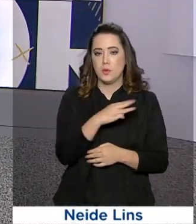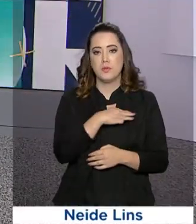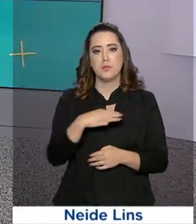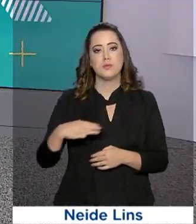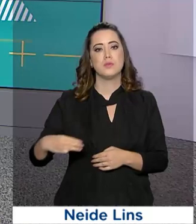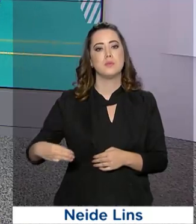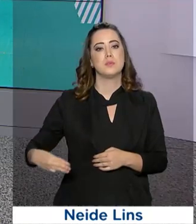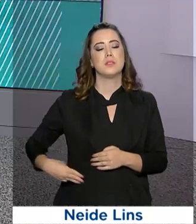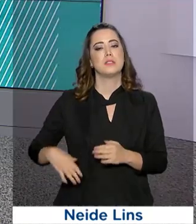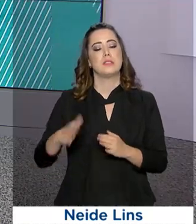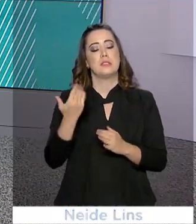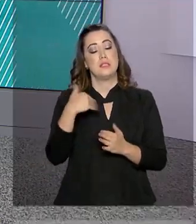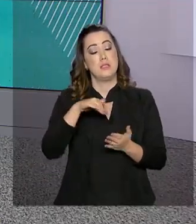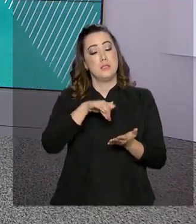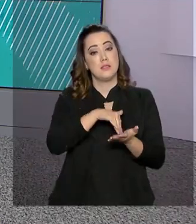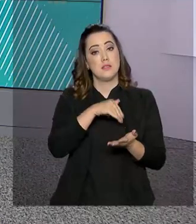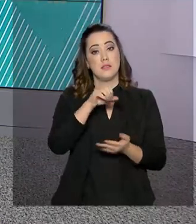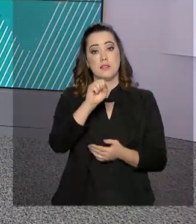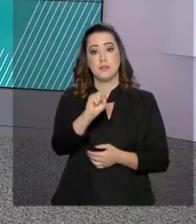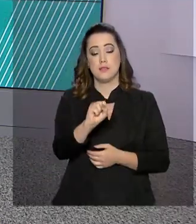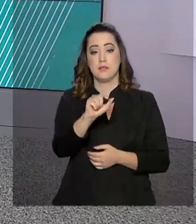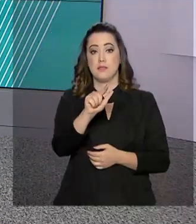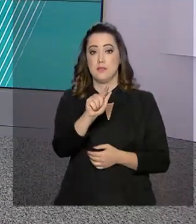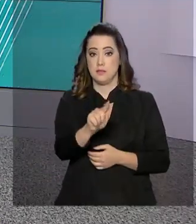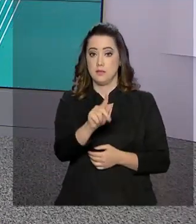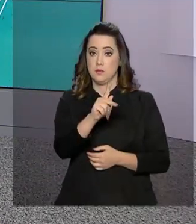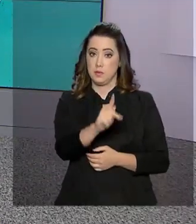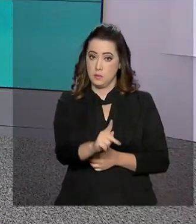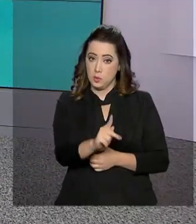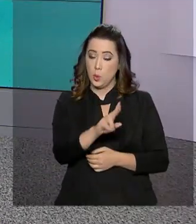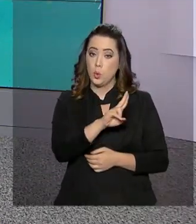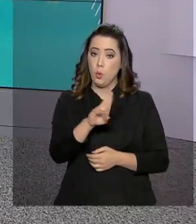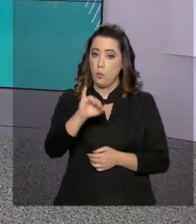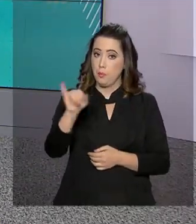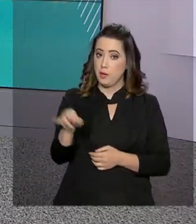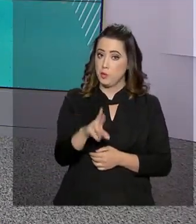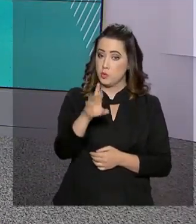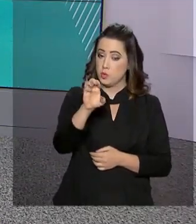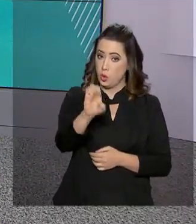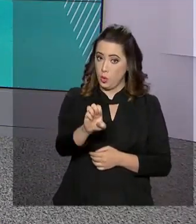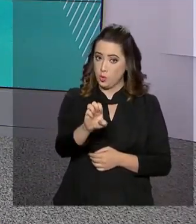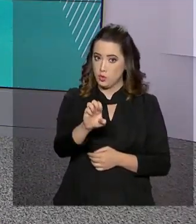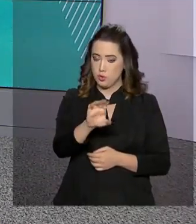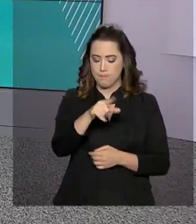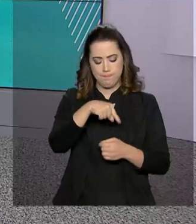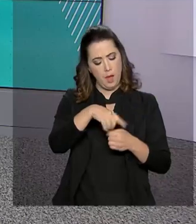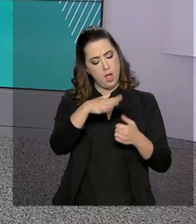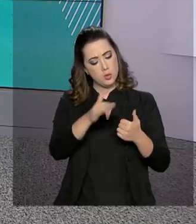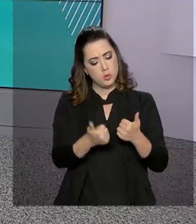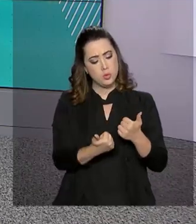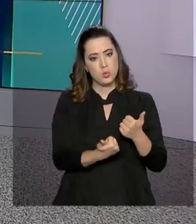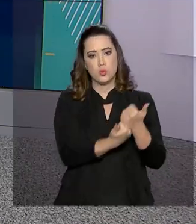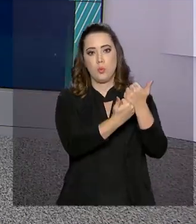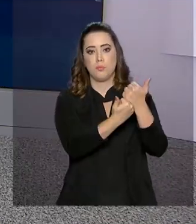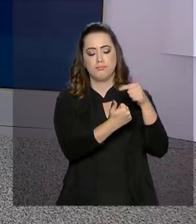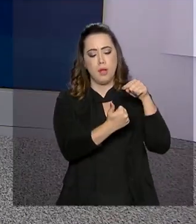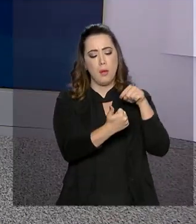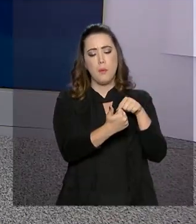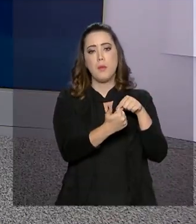-chefe da Secretaria-Geral da Presidência, Jorge Antônio de Oliveira Francisco. O general Floriano Peixoto, que deixa o